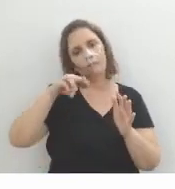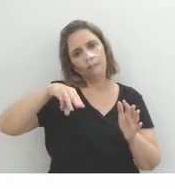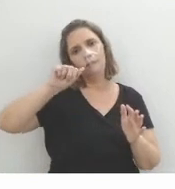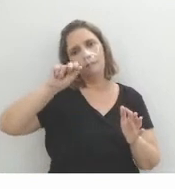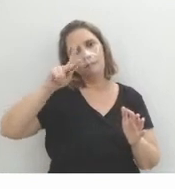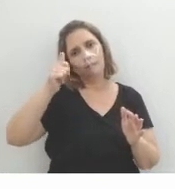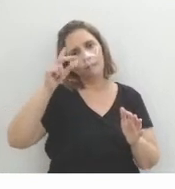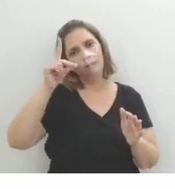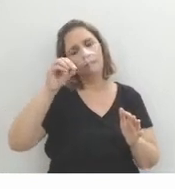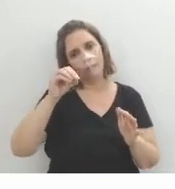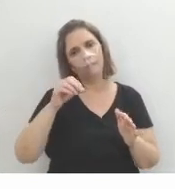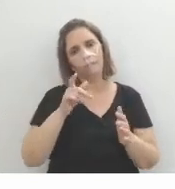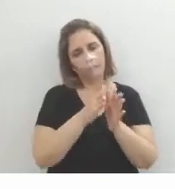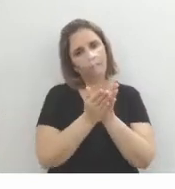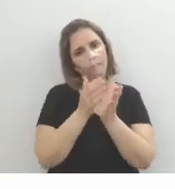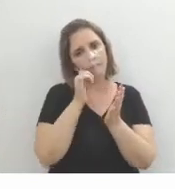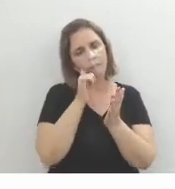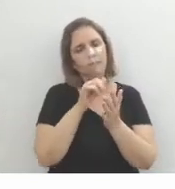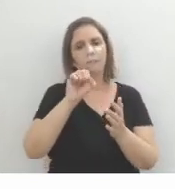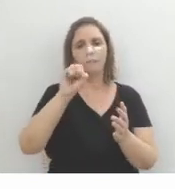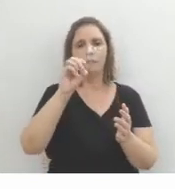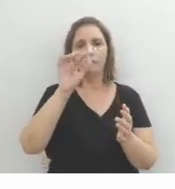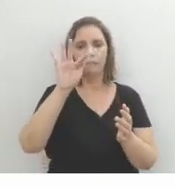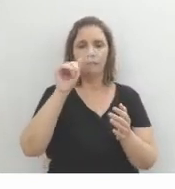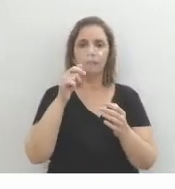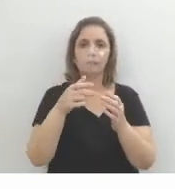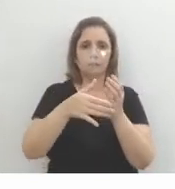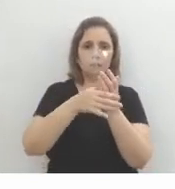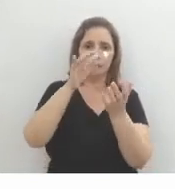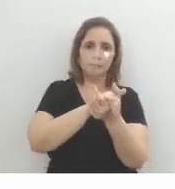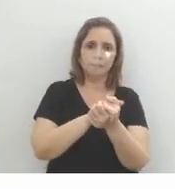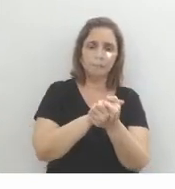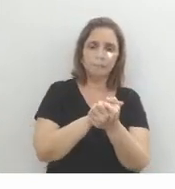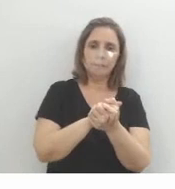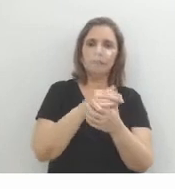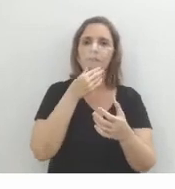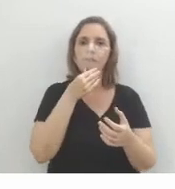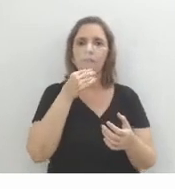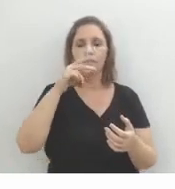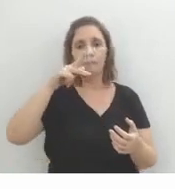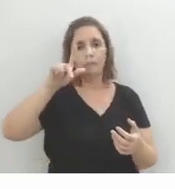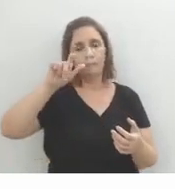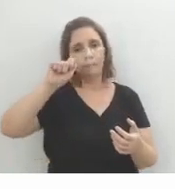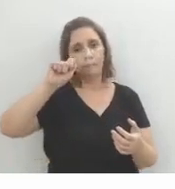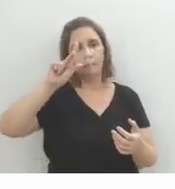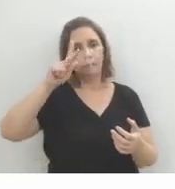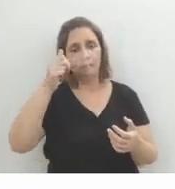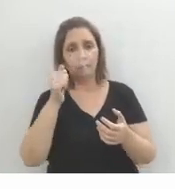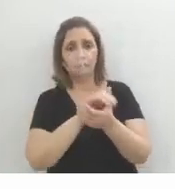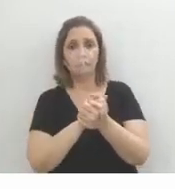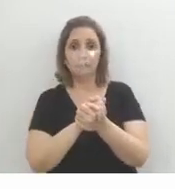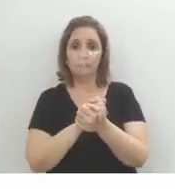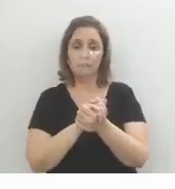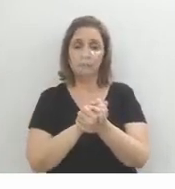Machado de Assis. E Sofia, que era casada com o Palha, com o Cristiano Palha, não isso? E aí a